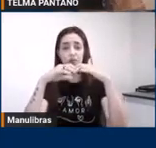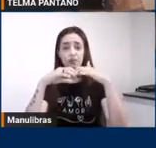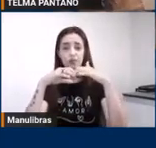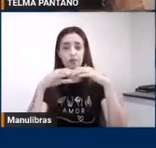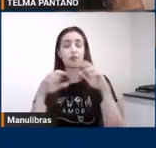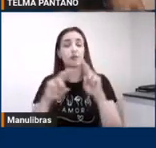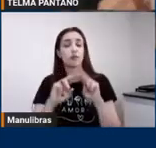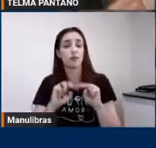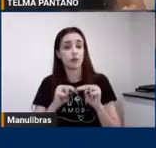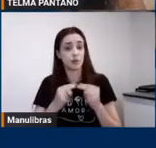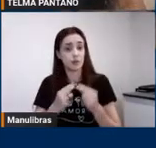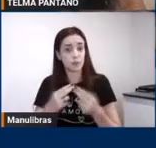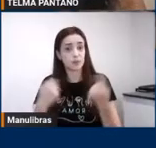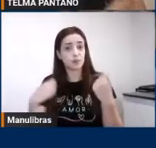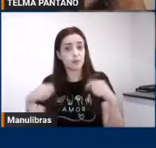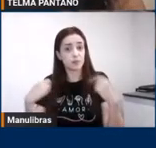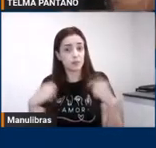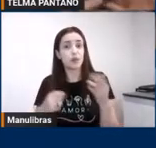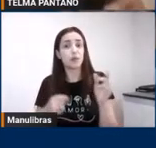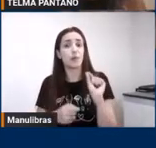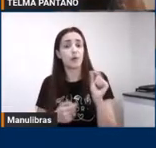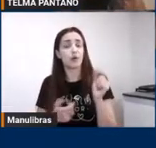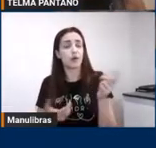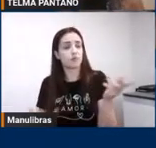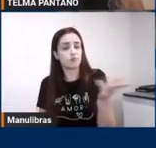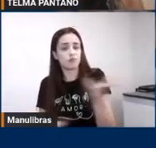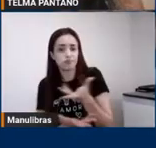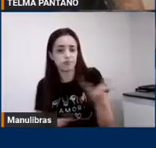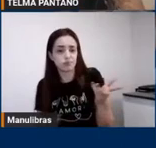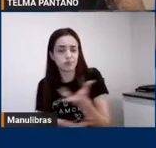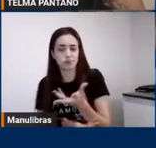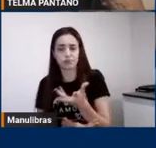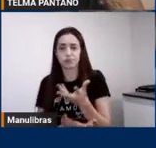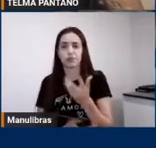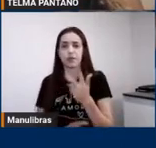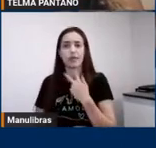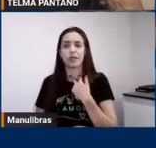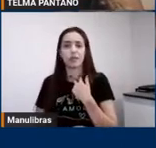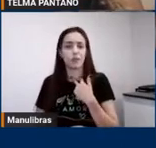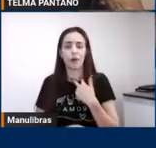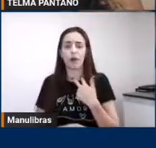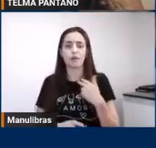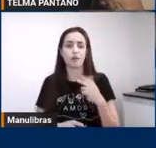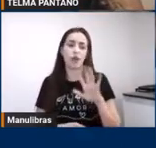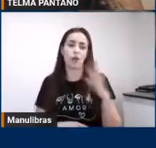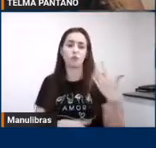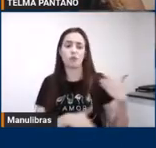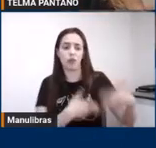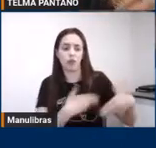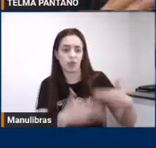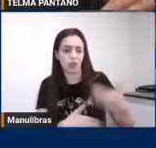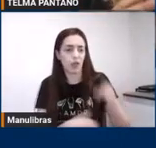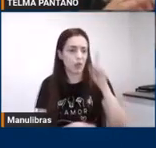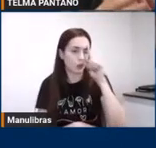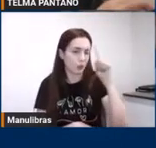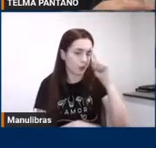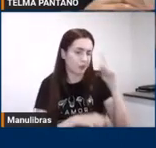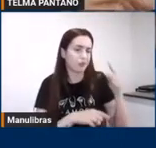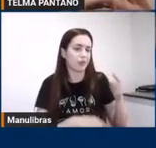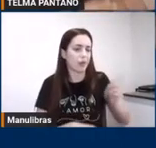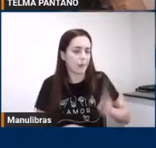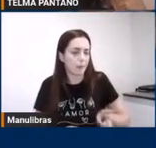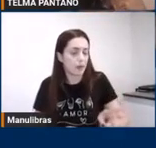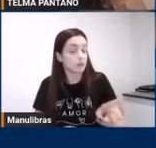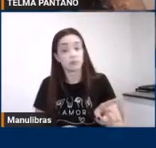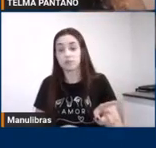intermédio da linguagem de forma automática e tem que continuar acontecendo de forma automática. Mas a gente tem que